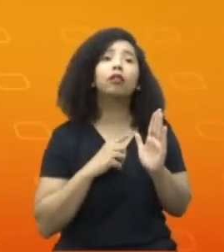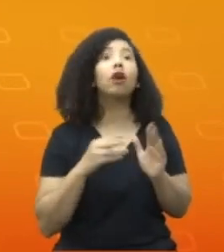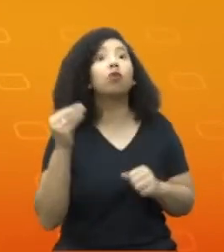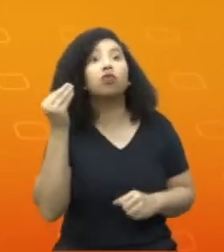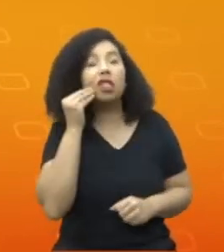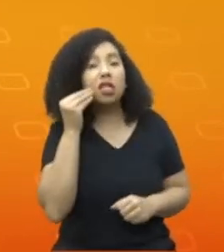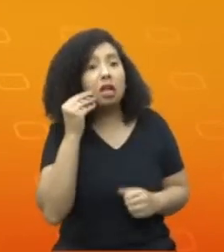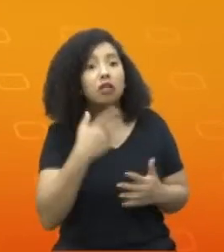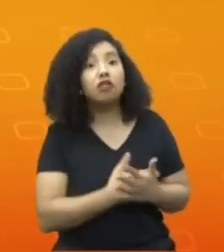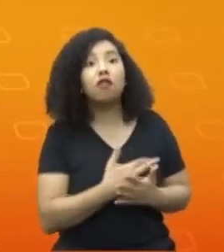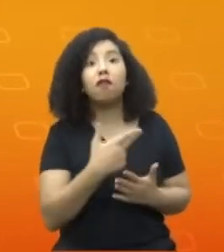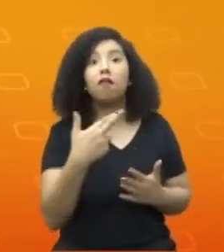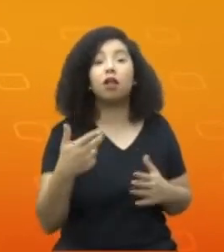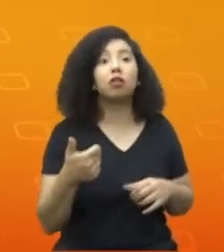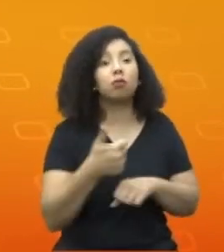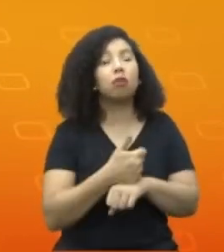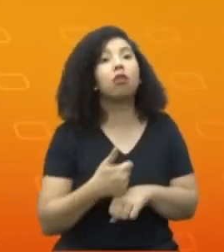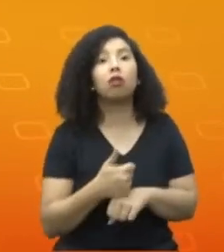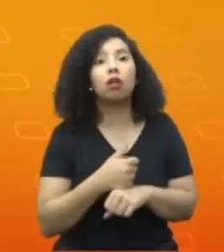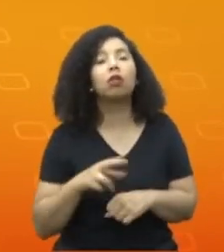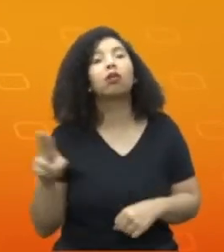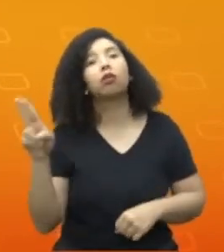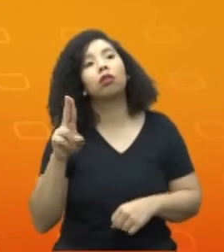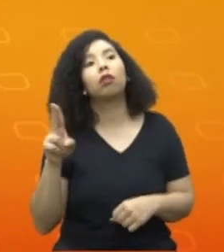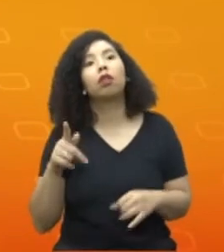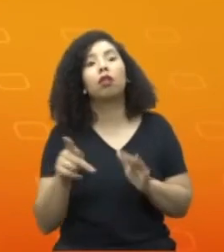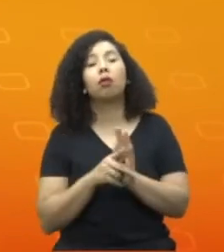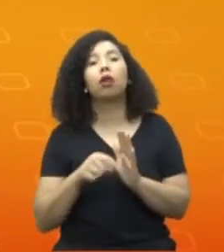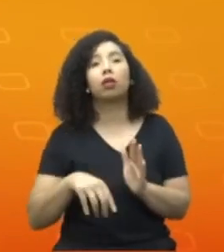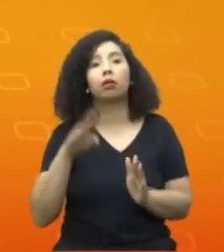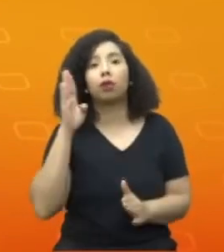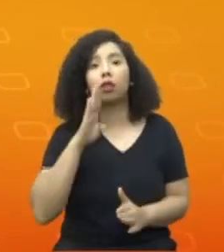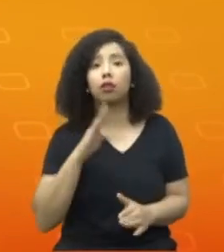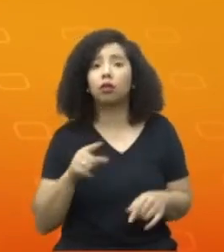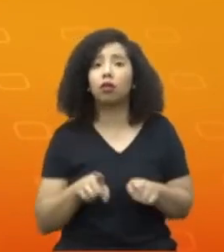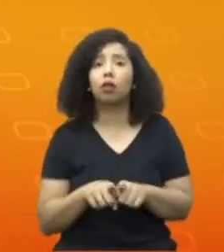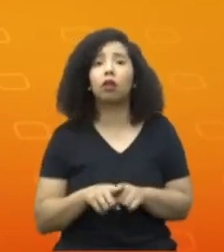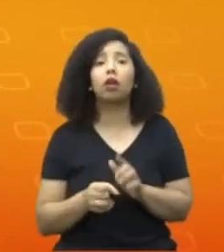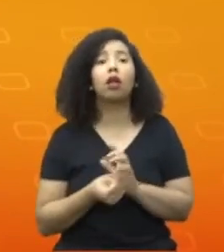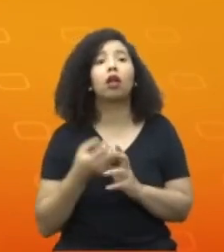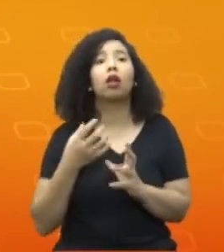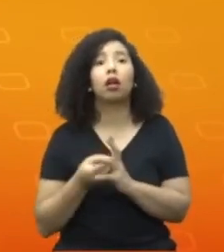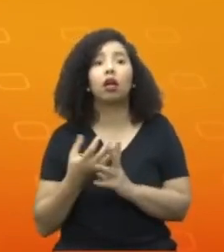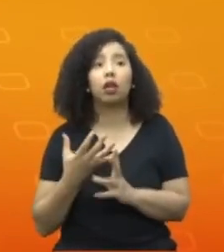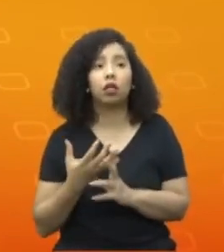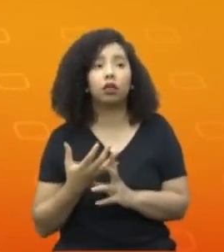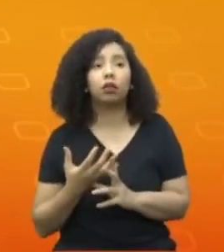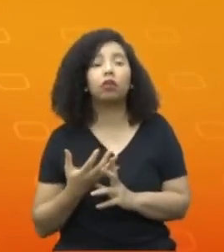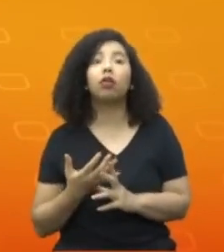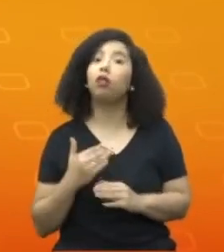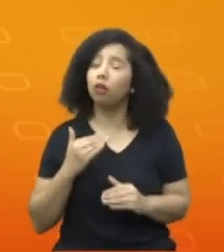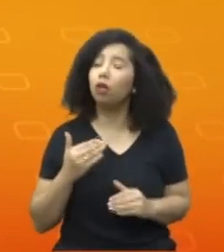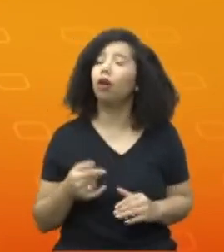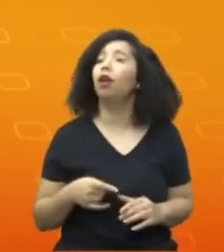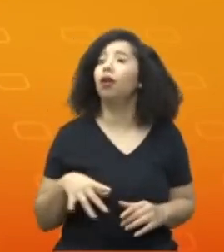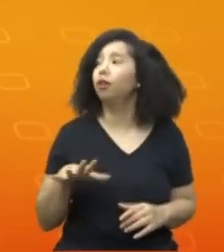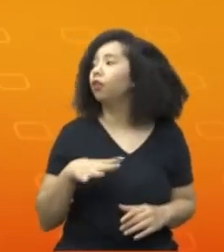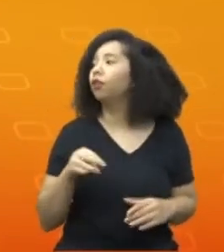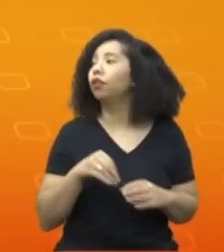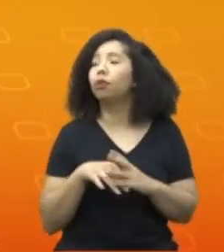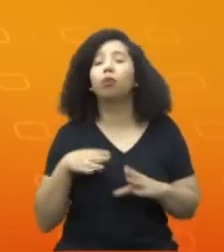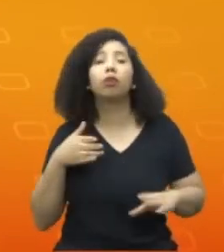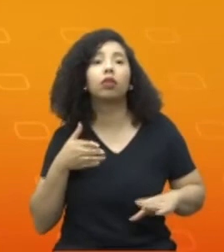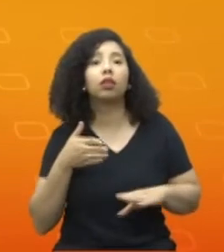estão envolvidos das universidades brasileiras, das empresas, dos fabricantes brasileiros que estão envolvidos nesse processo